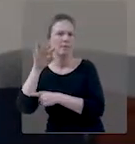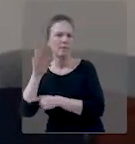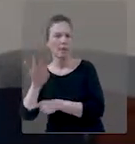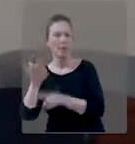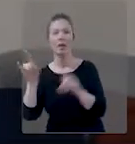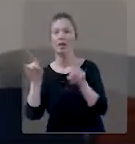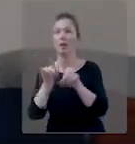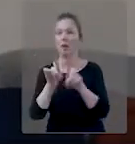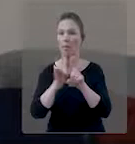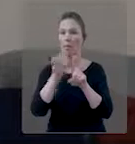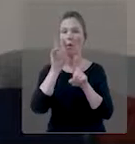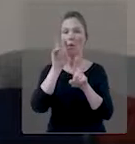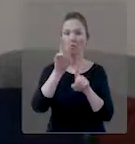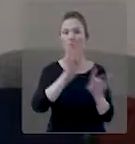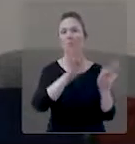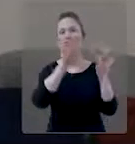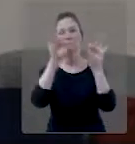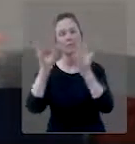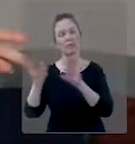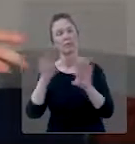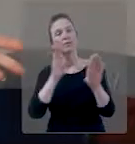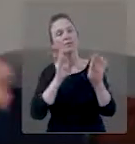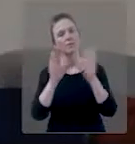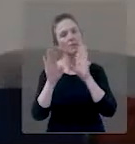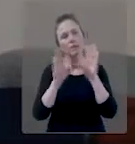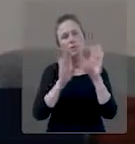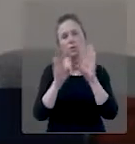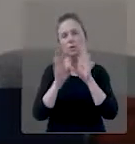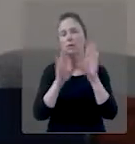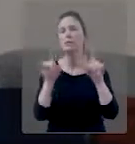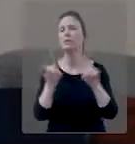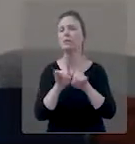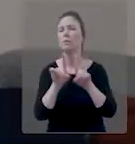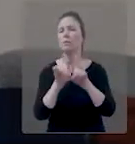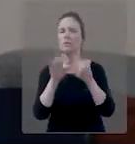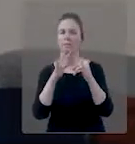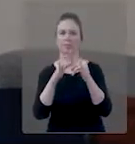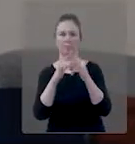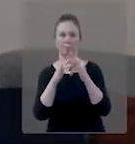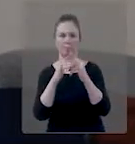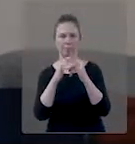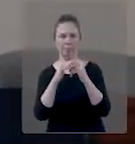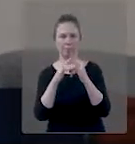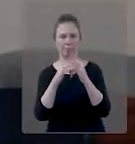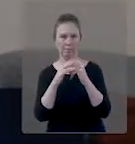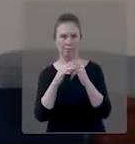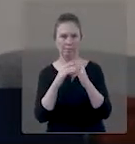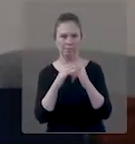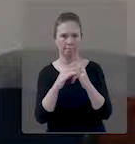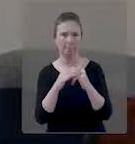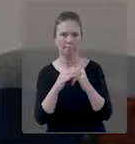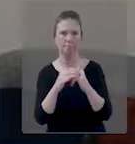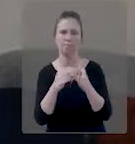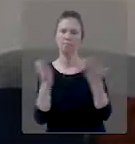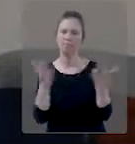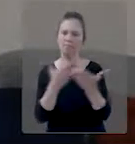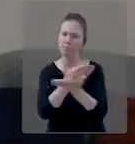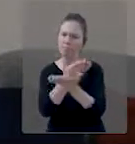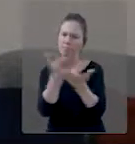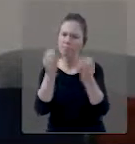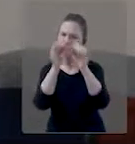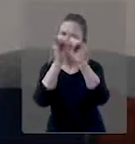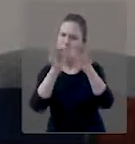em RadioCPT.com.br assista também os nossos vídeos no Facebook.com.br e no Youtube Youtube